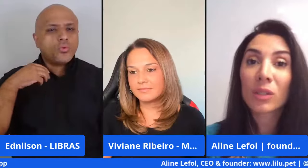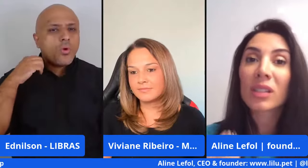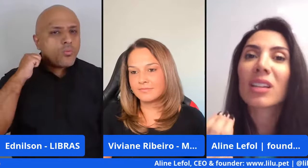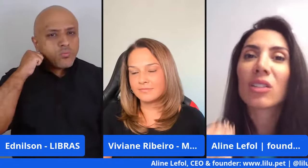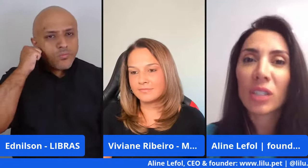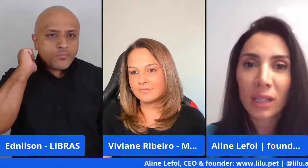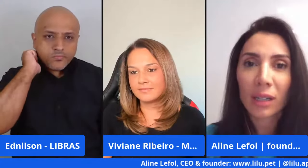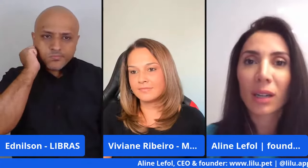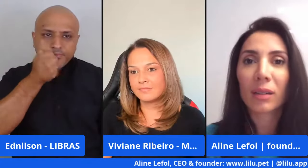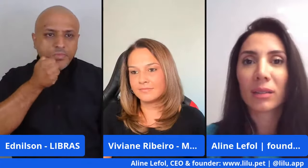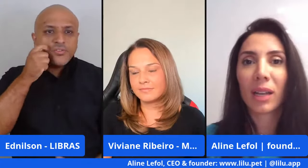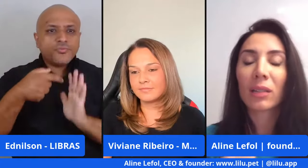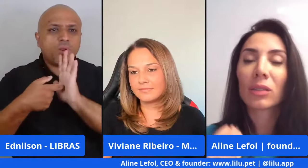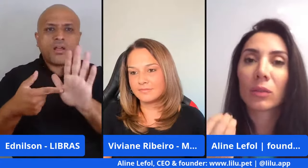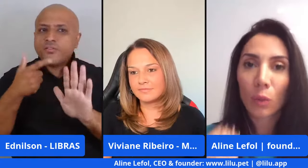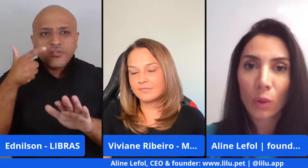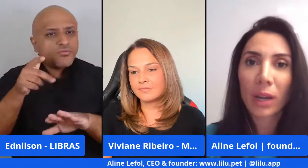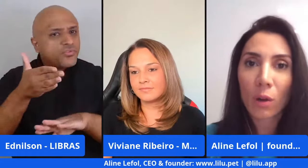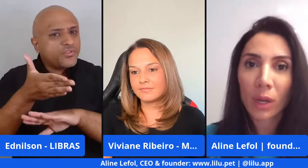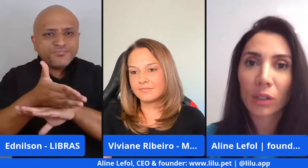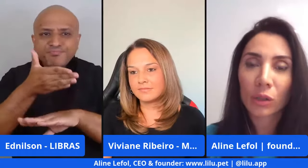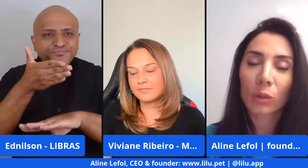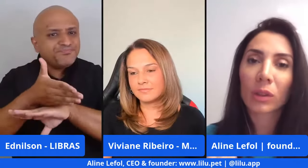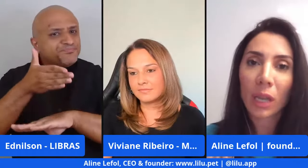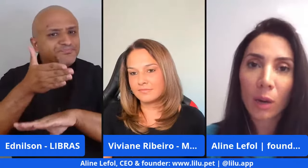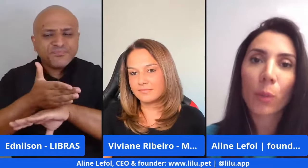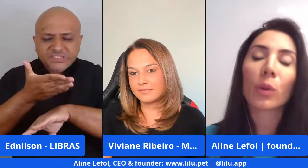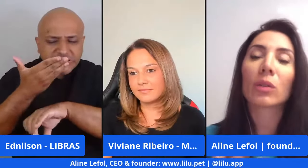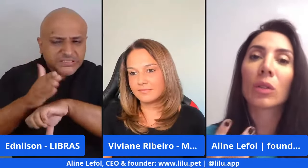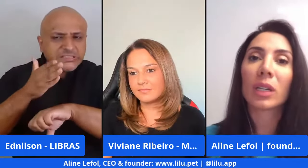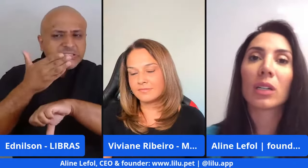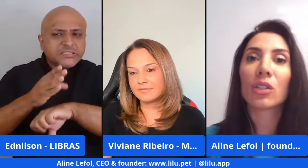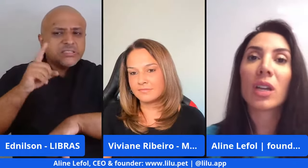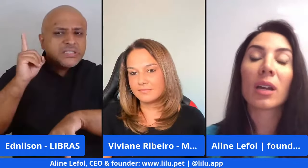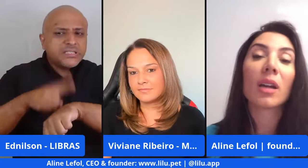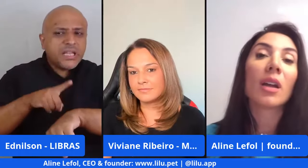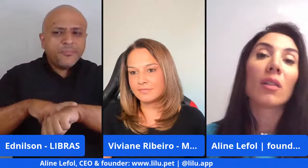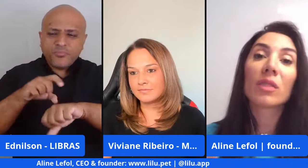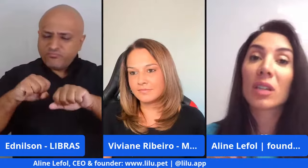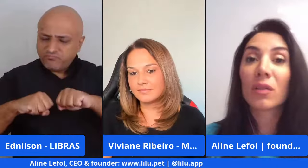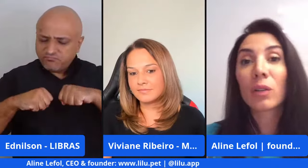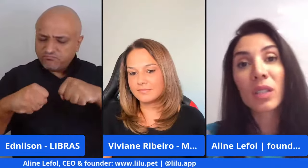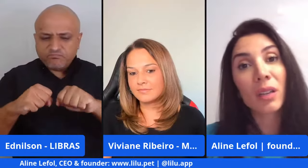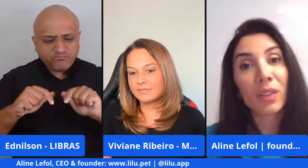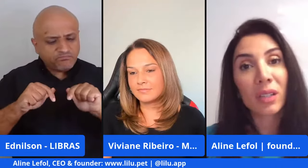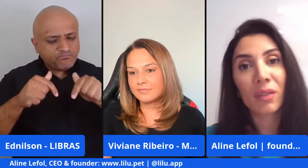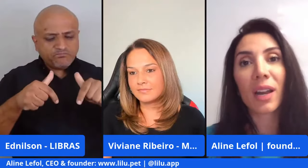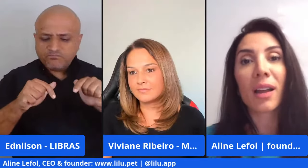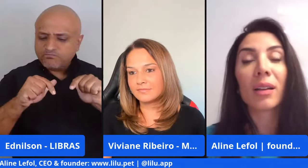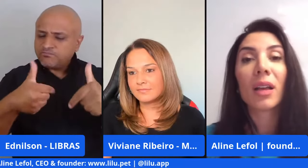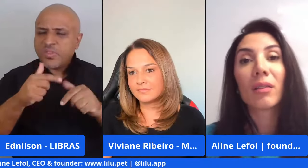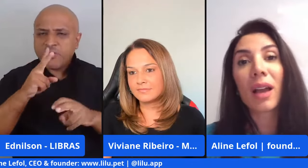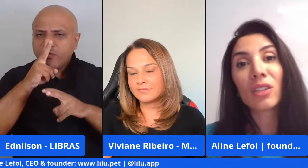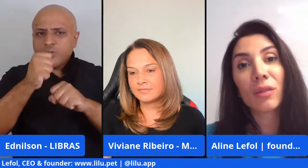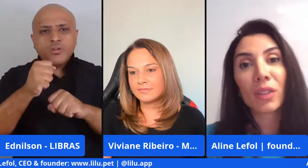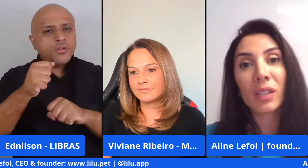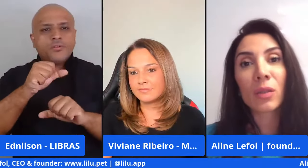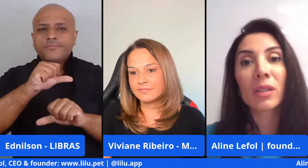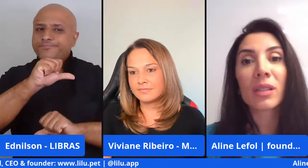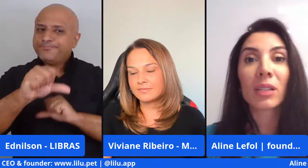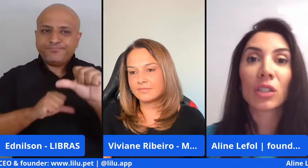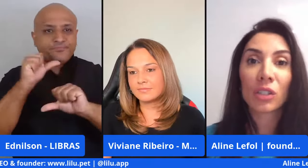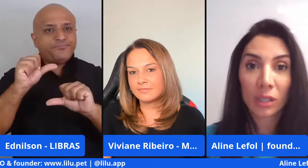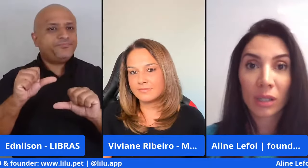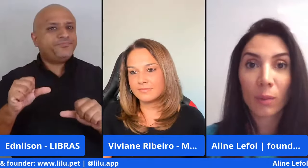Se você não se dedica, né, com realmente o tempo e toda a energia, você não vai conseguir fazer virar. Haja